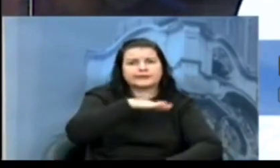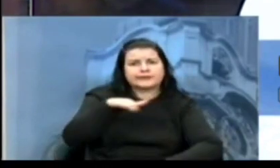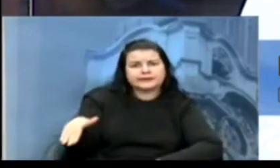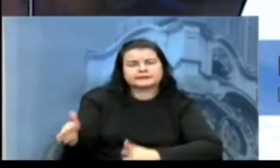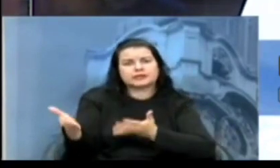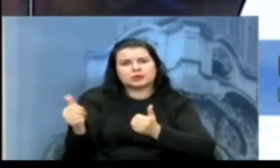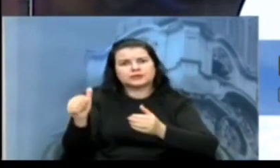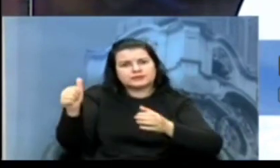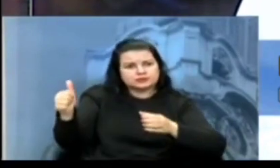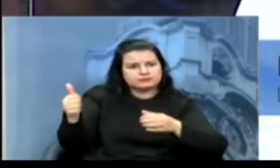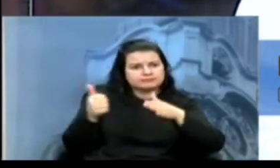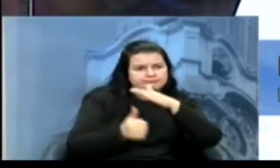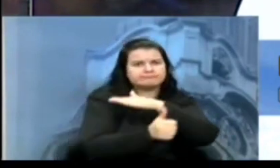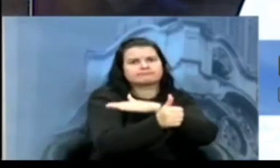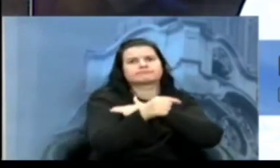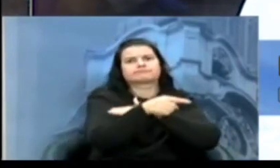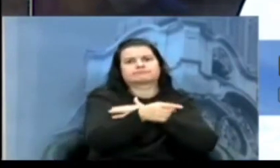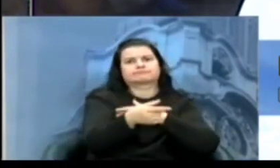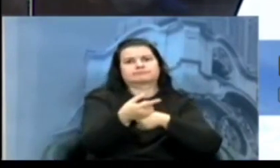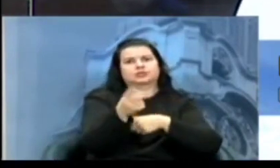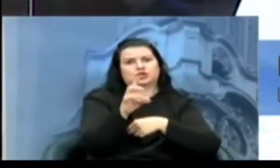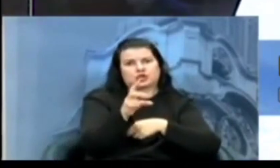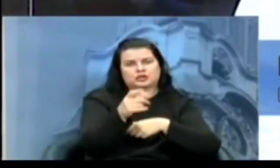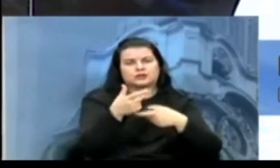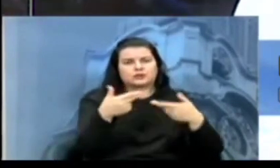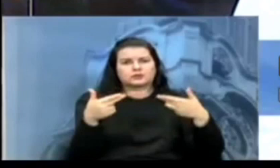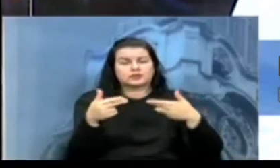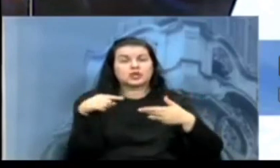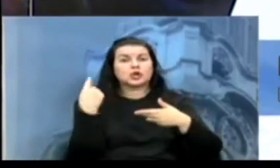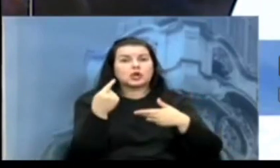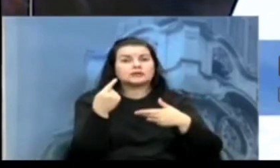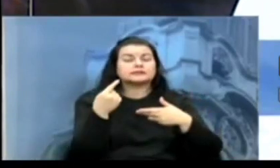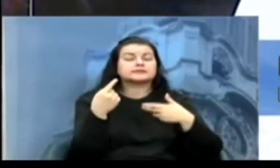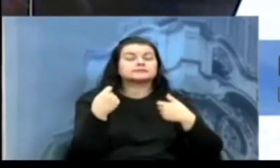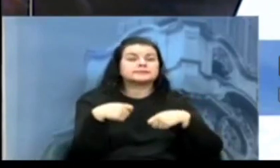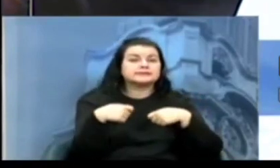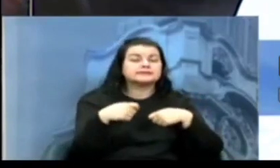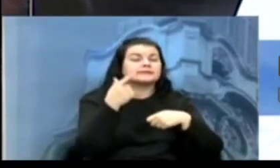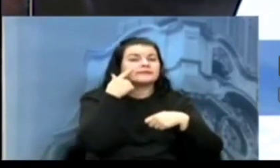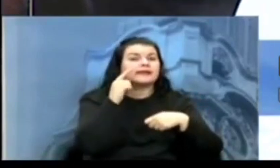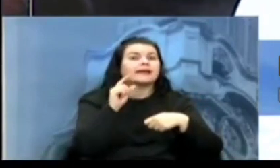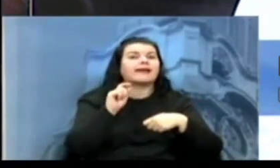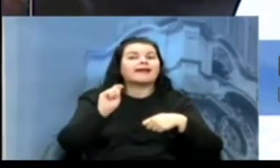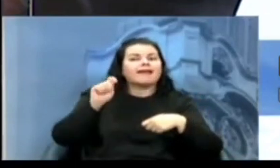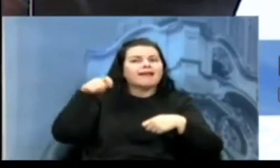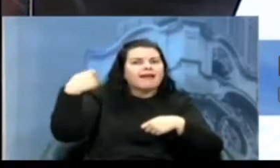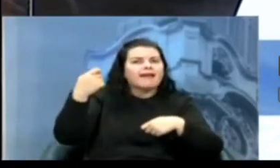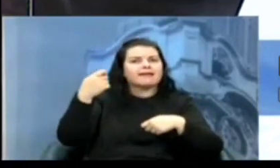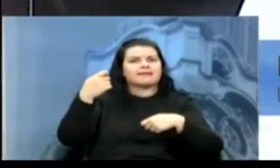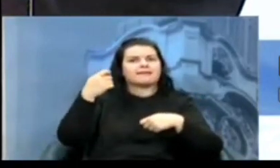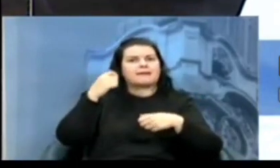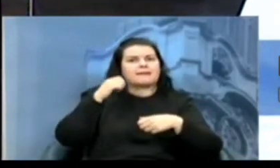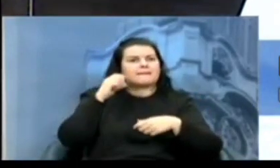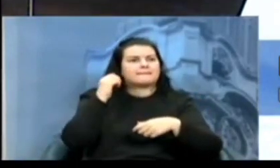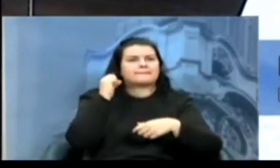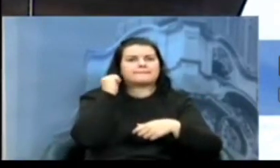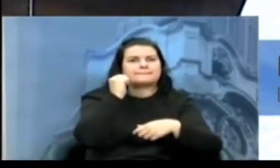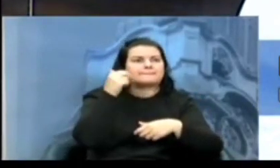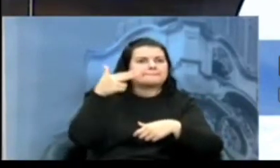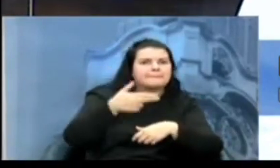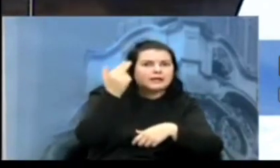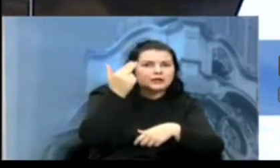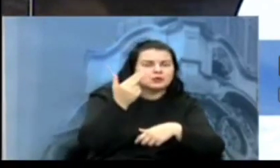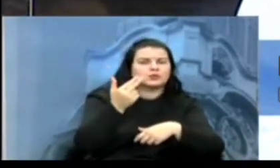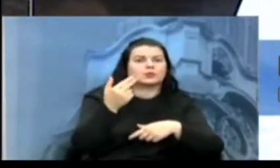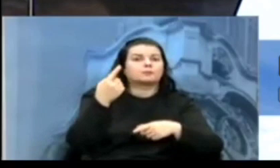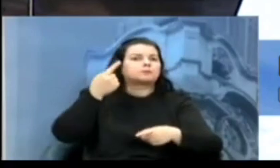Nosso papel não se singe a apurar quem matou, como matou e por que matou, mas também a entender